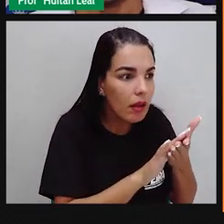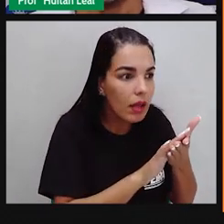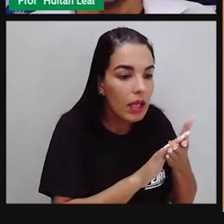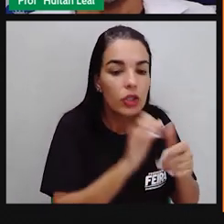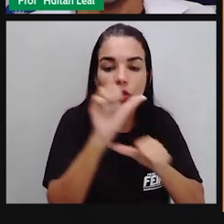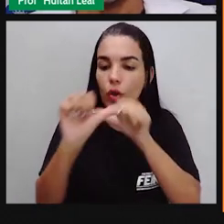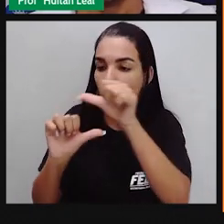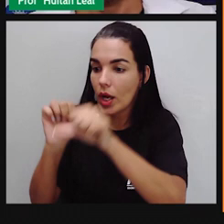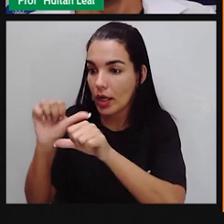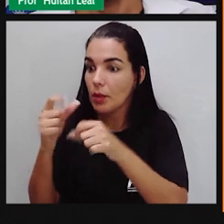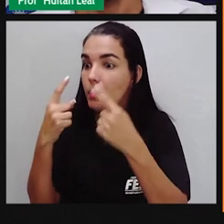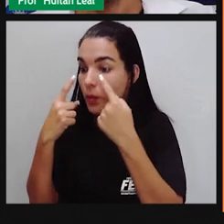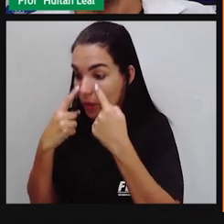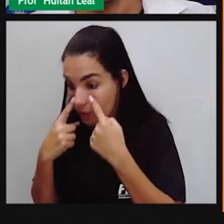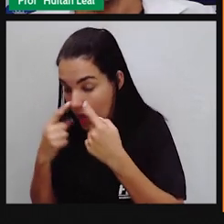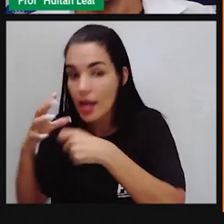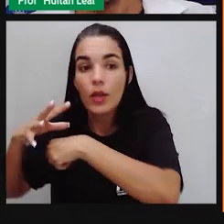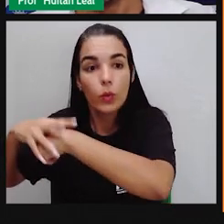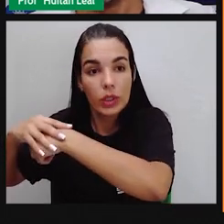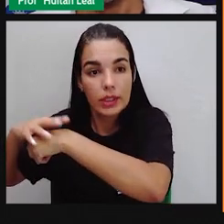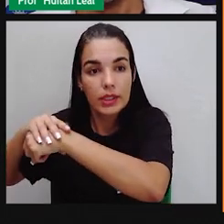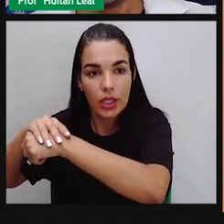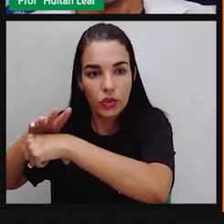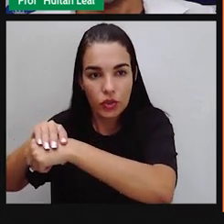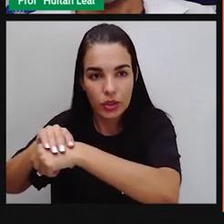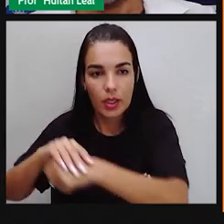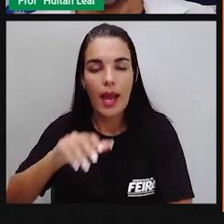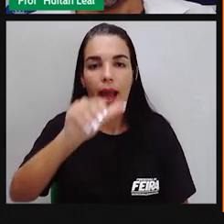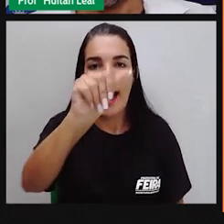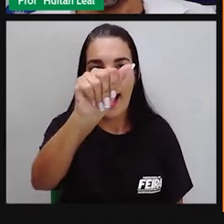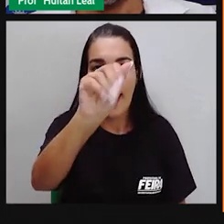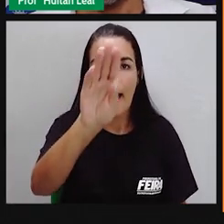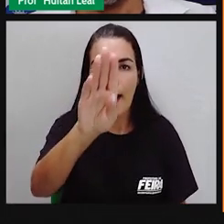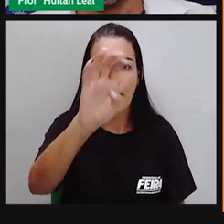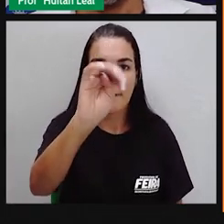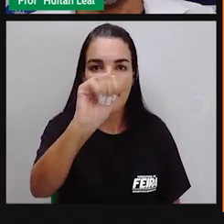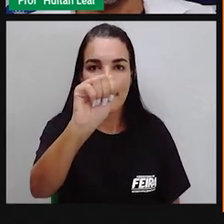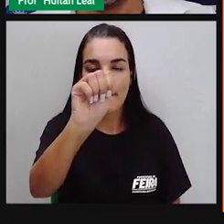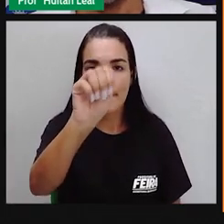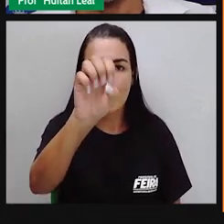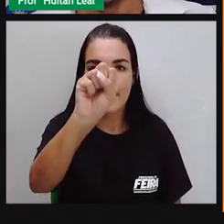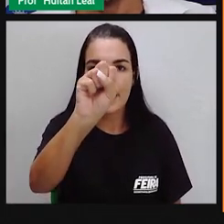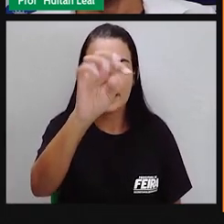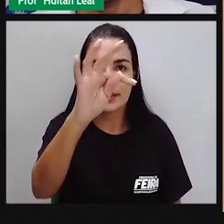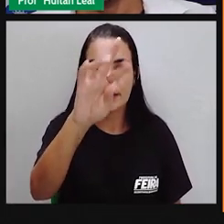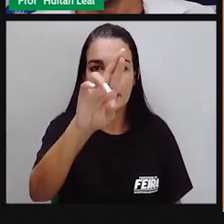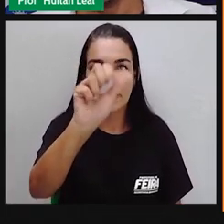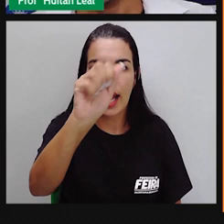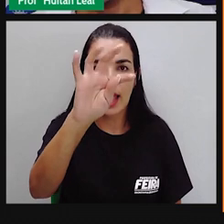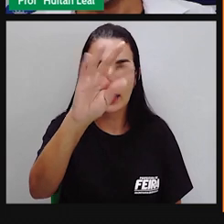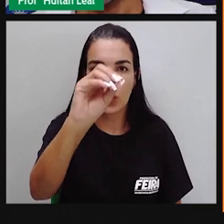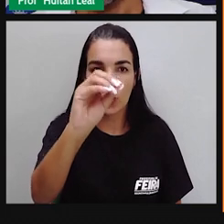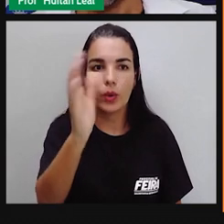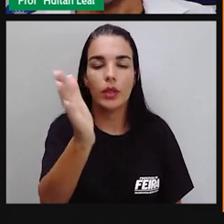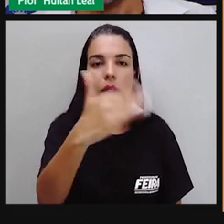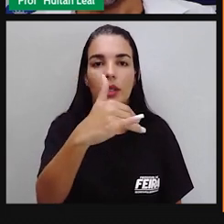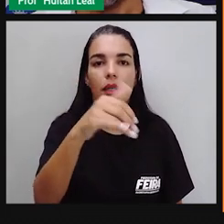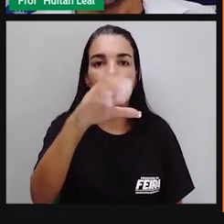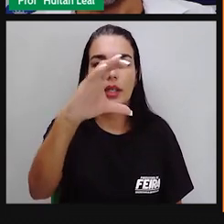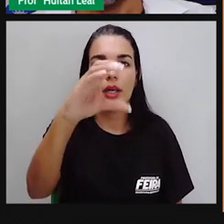concreto? Vocês lembram? Nós já estudamos substantivos concreto, vocês estudaram também substantivo